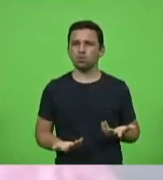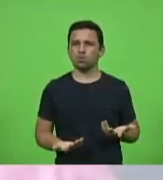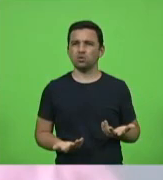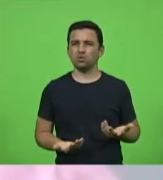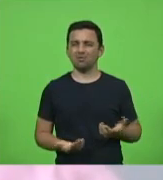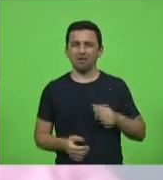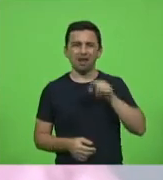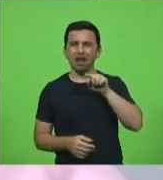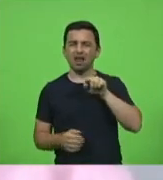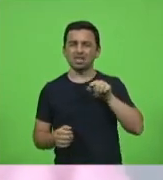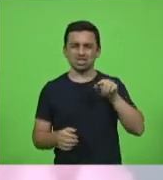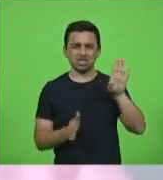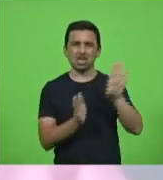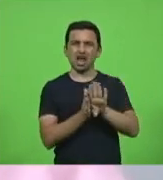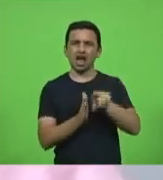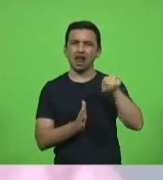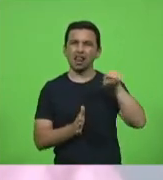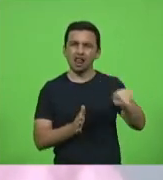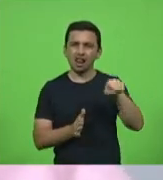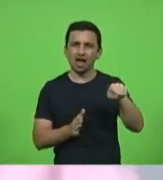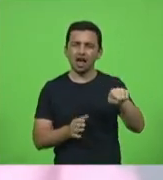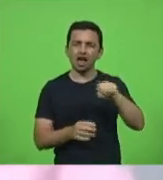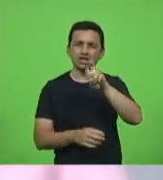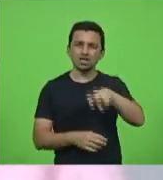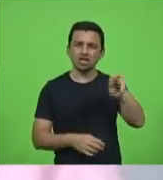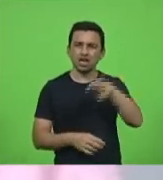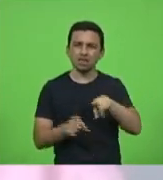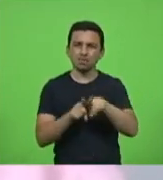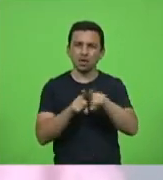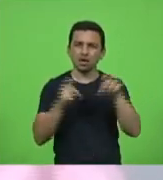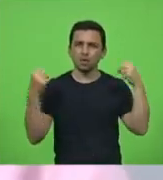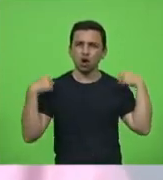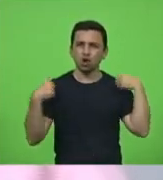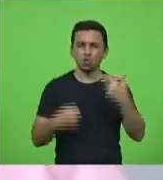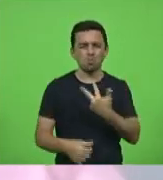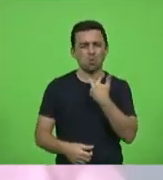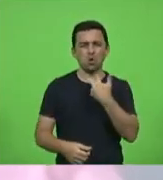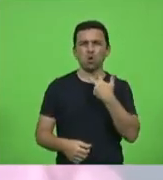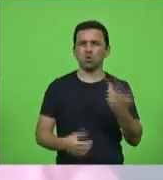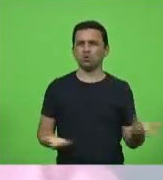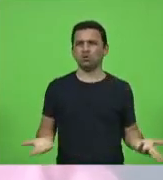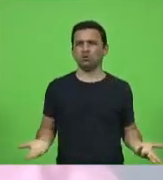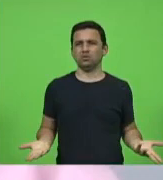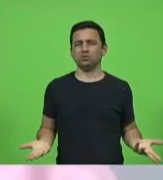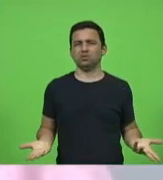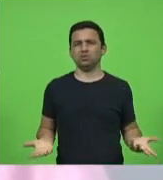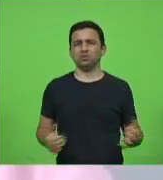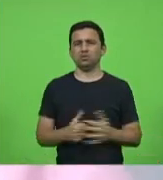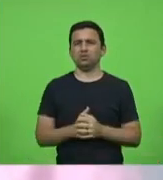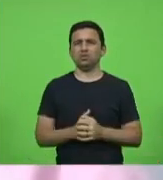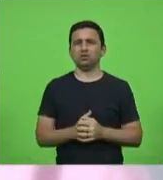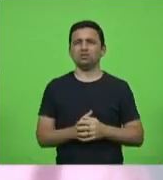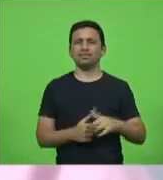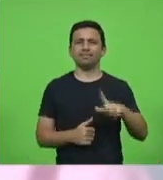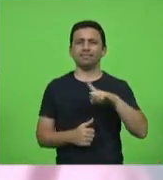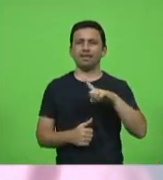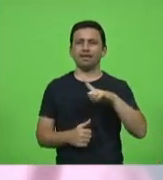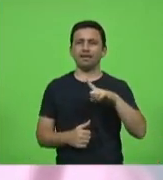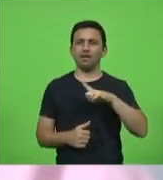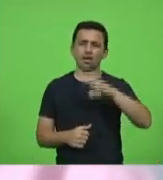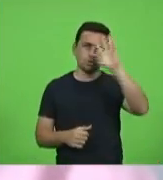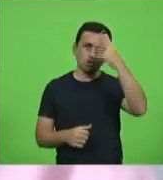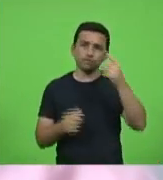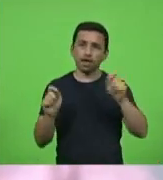Chapecó e Xancherê. É um absurdo. Tem uma solução. Estão mandando